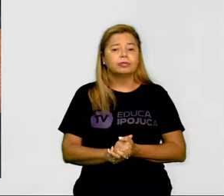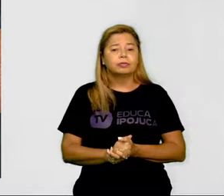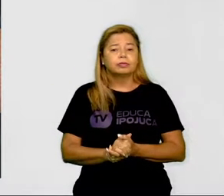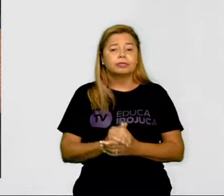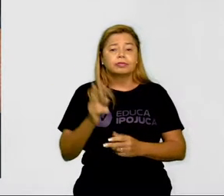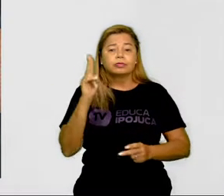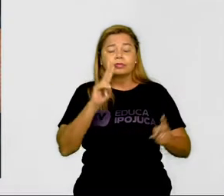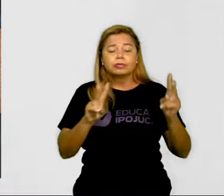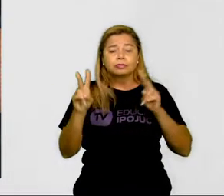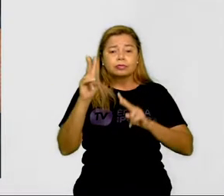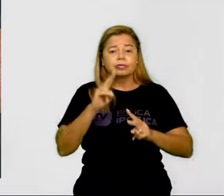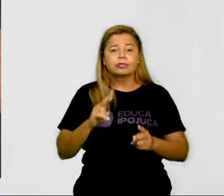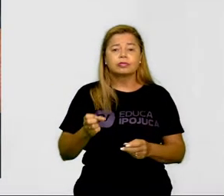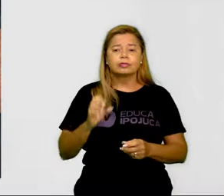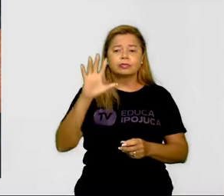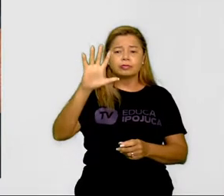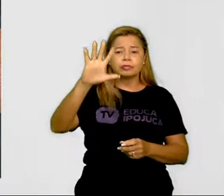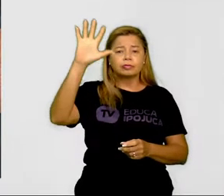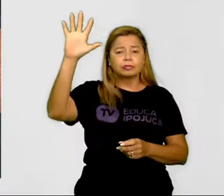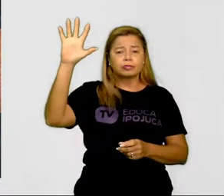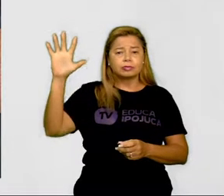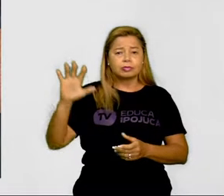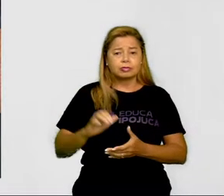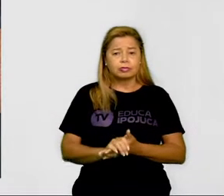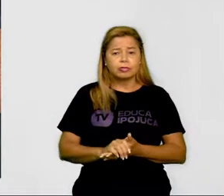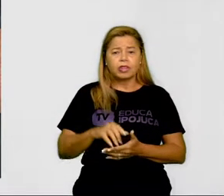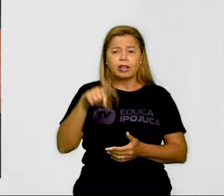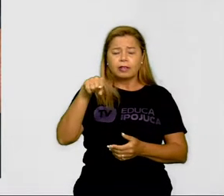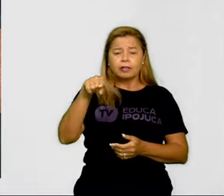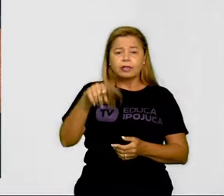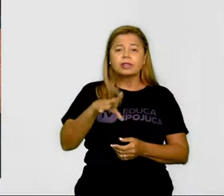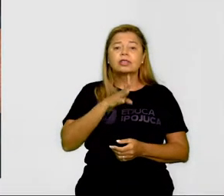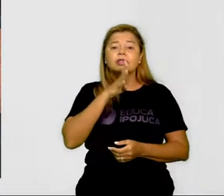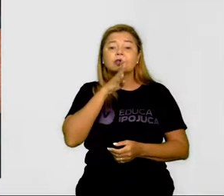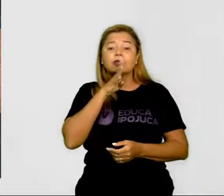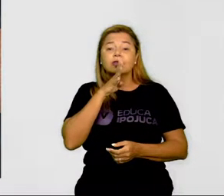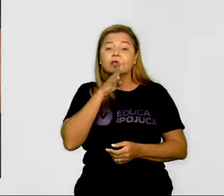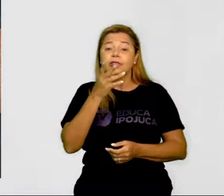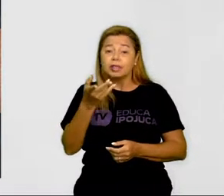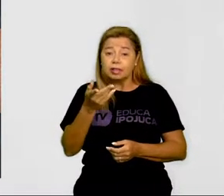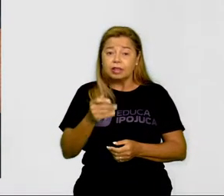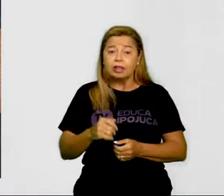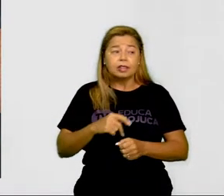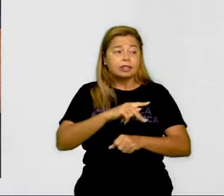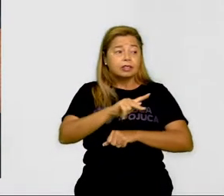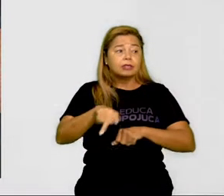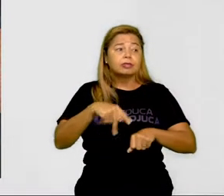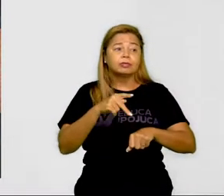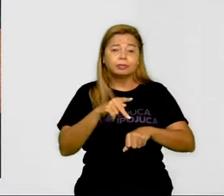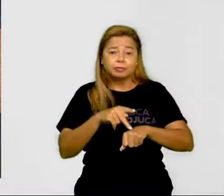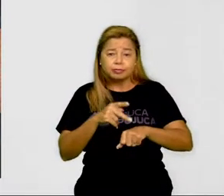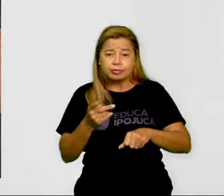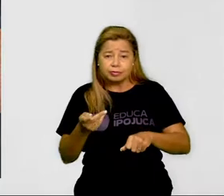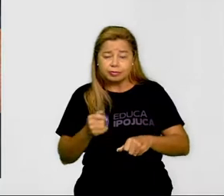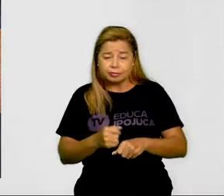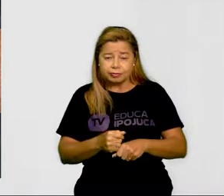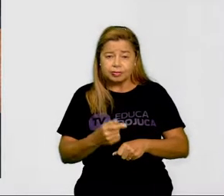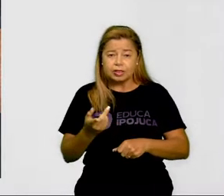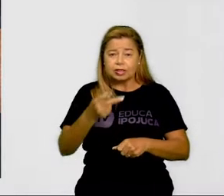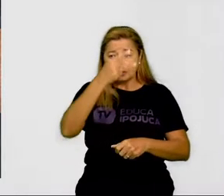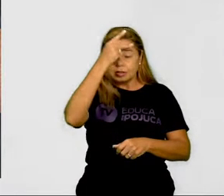observe as imagens, você conhece algum desses povos, você já estudou sobre algum desses povos,